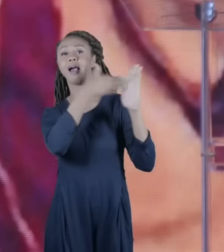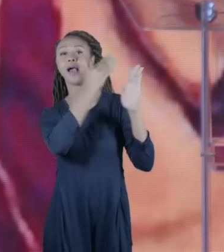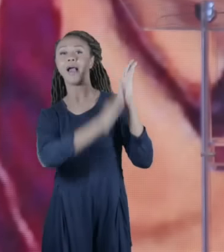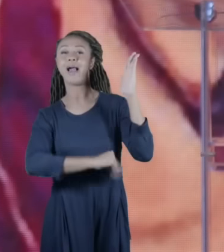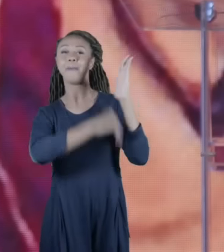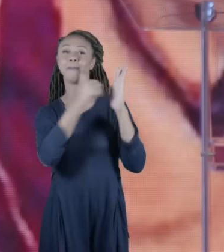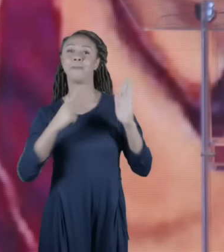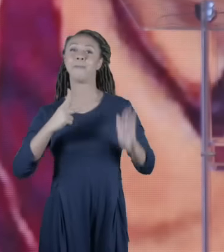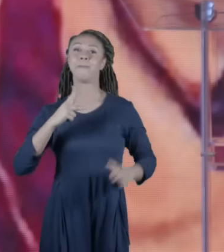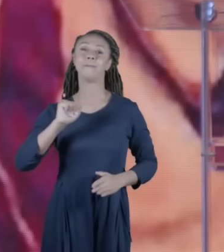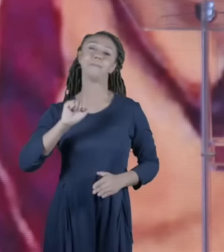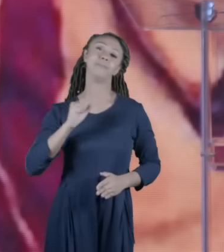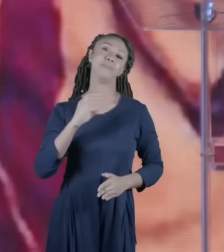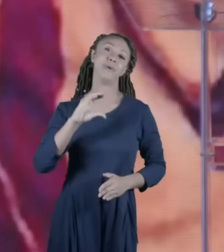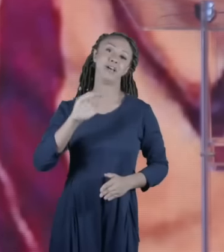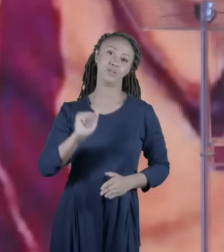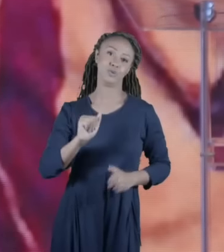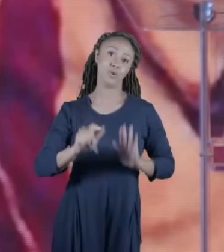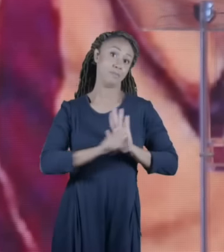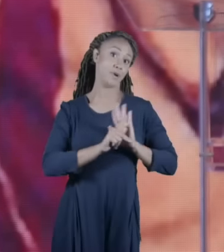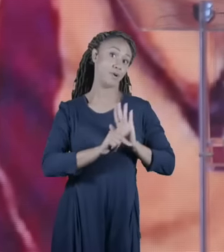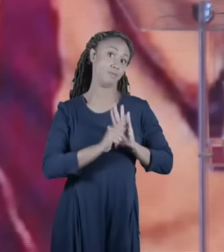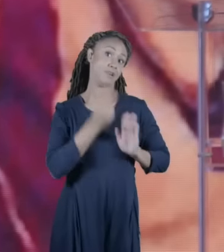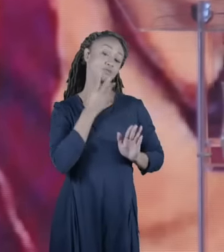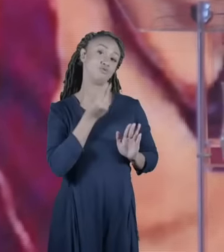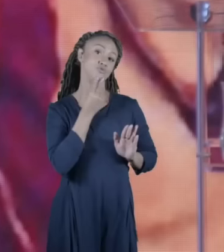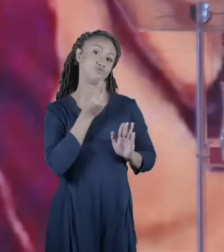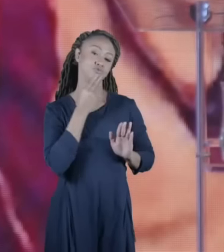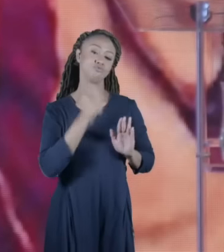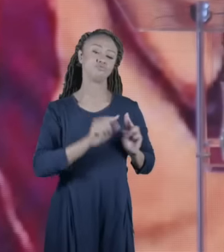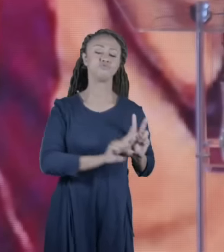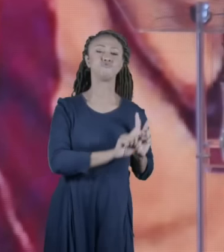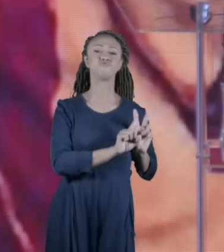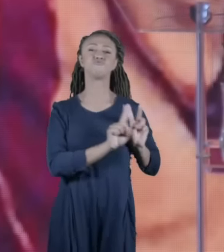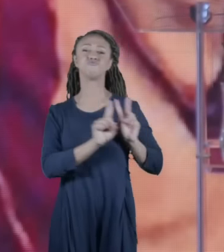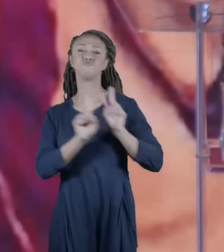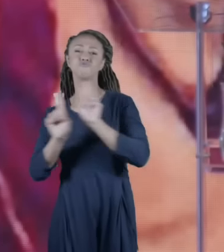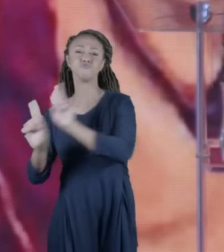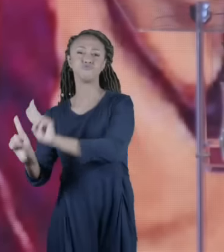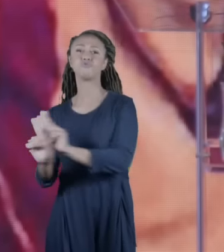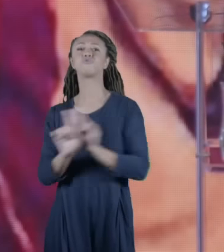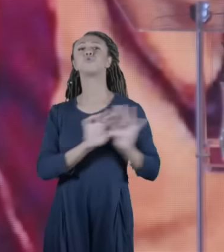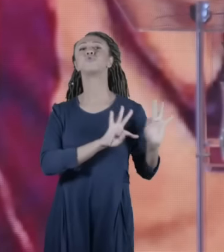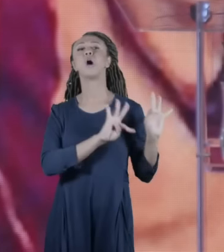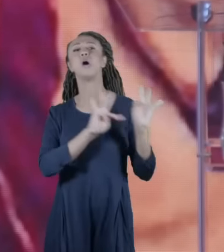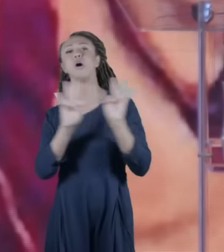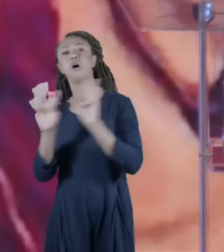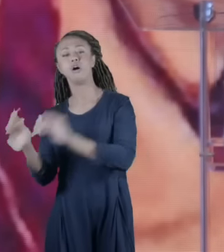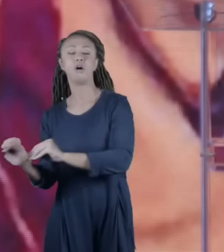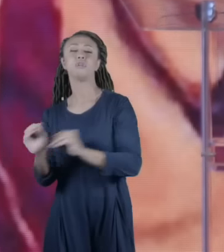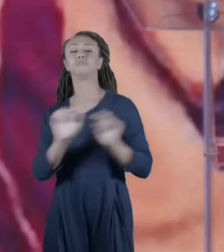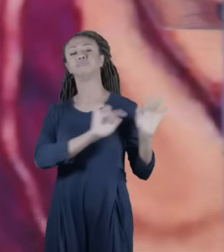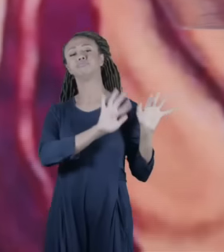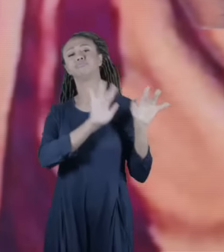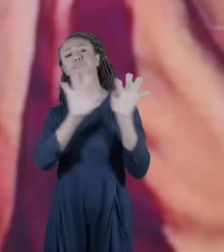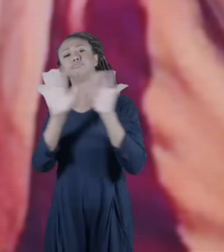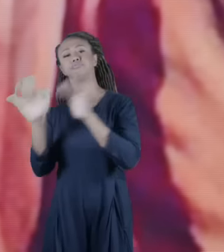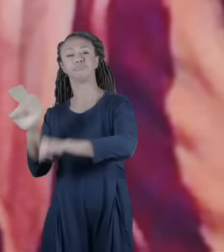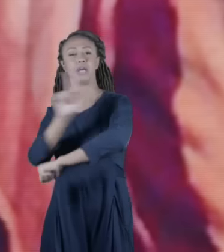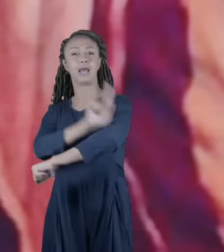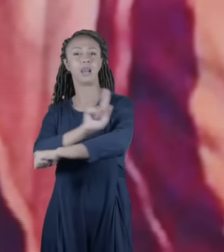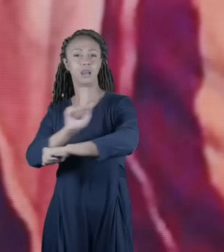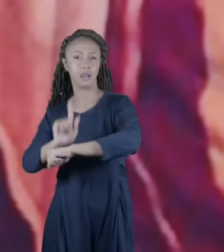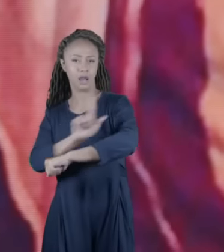estão lá e a família começa a voltar com toda a caravana com todo mundo de volta para a Galileia e no meio do caminho